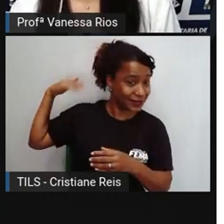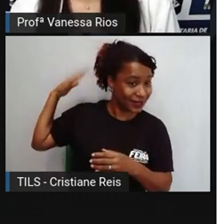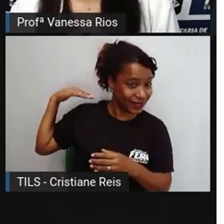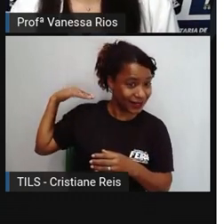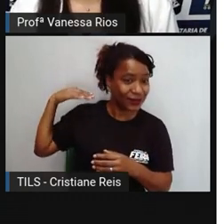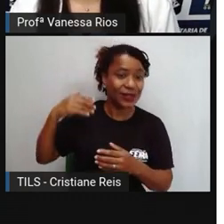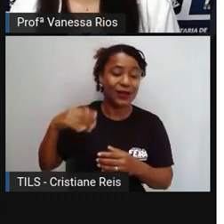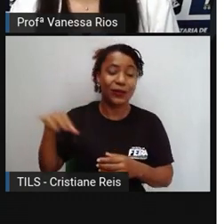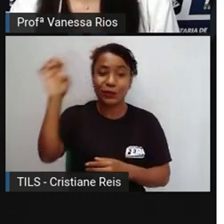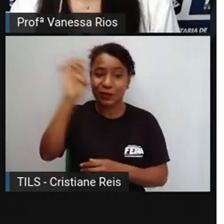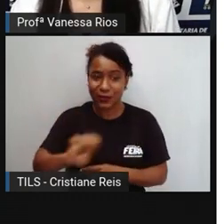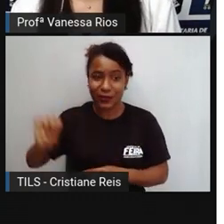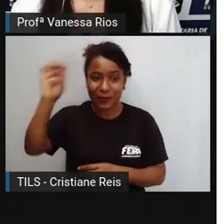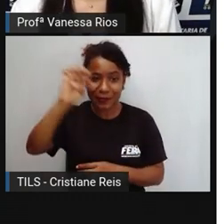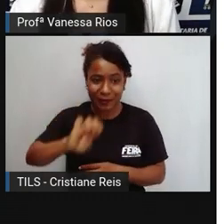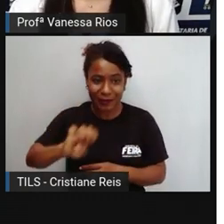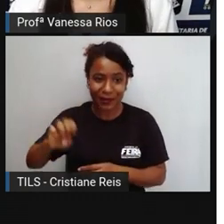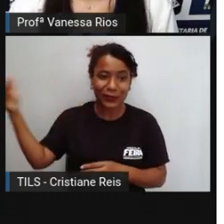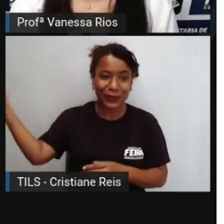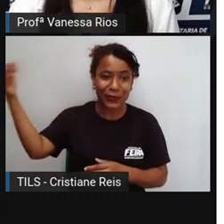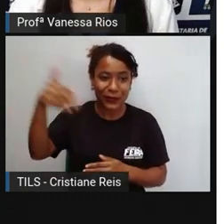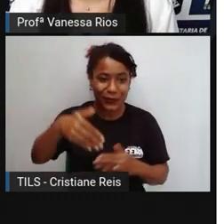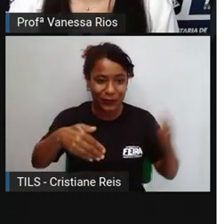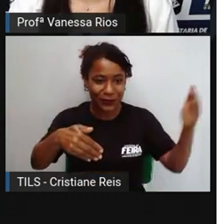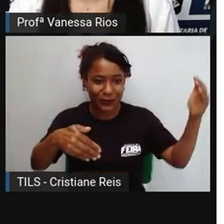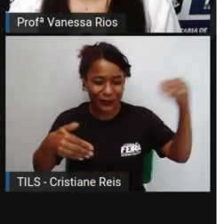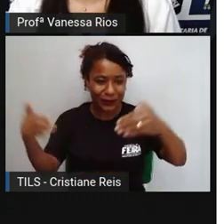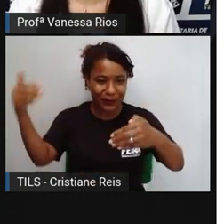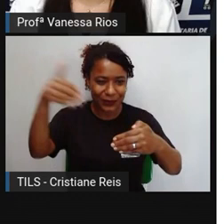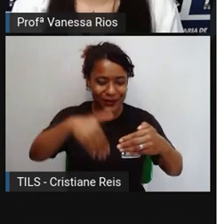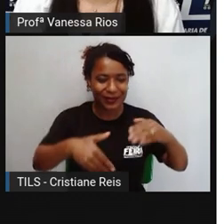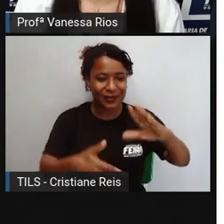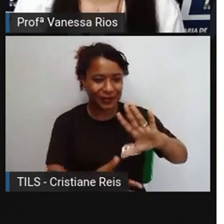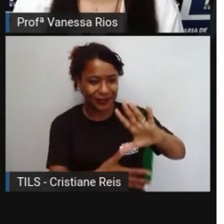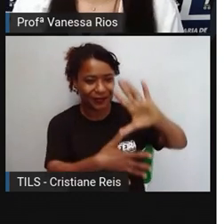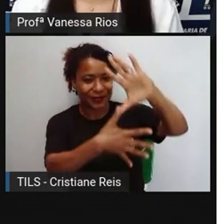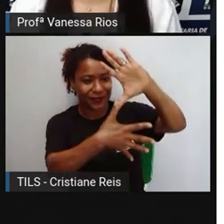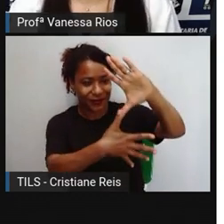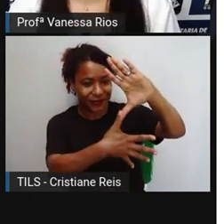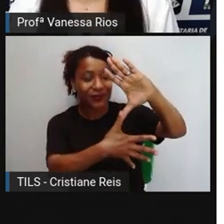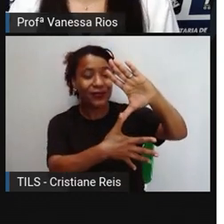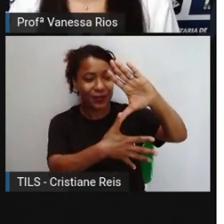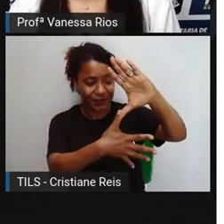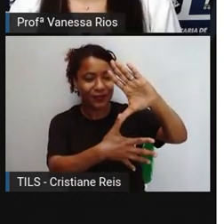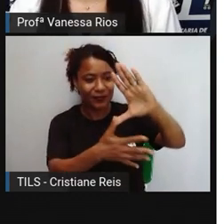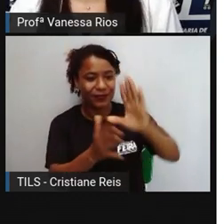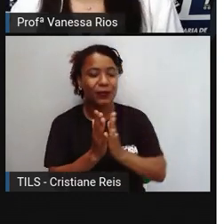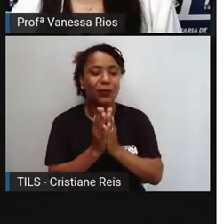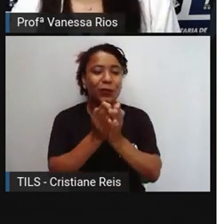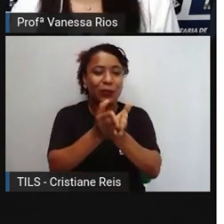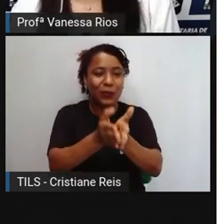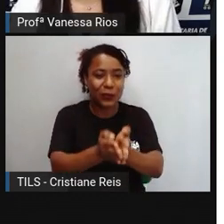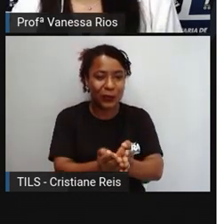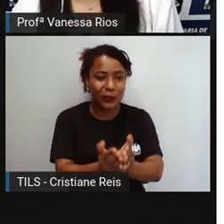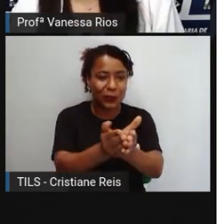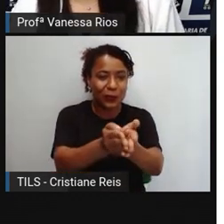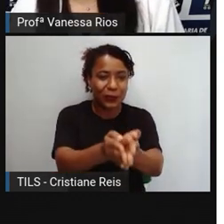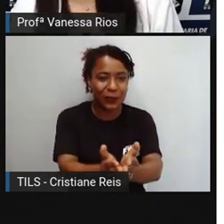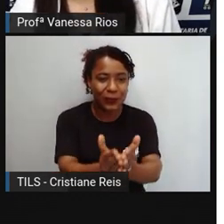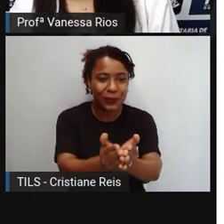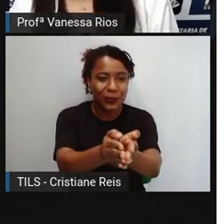aí europeus, né, passam a chegar no continente americano e passam aí a tomar